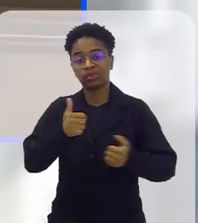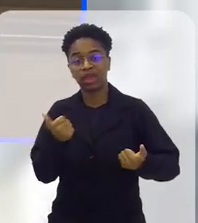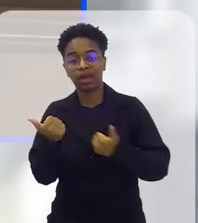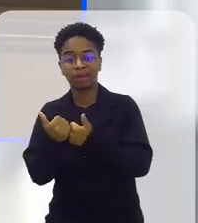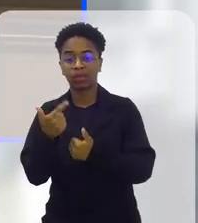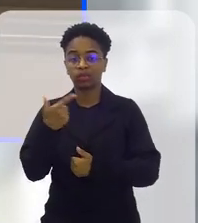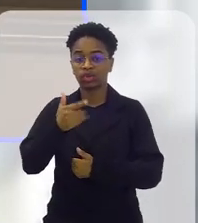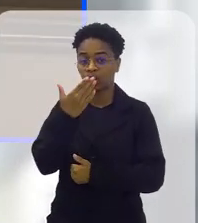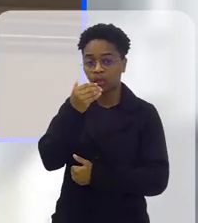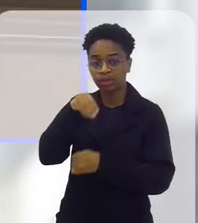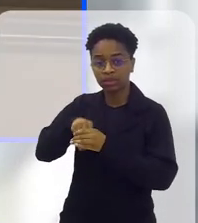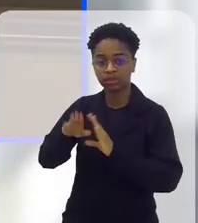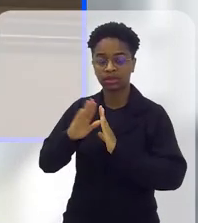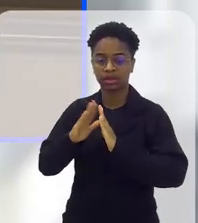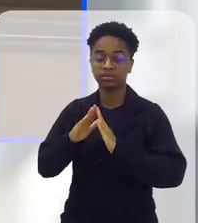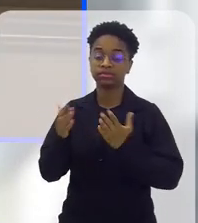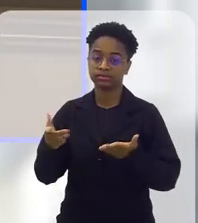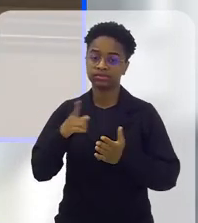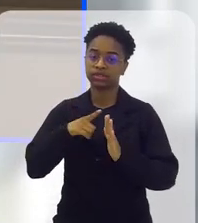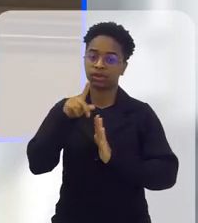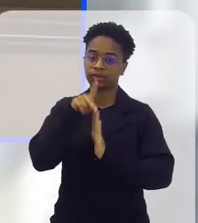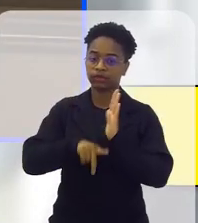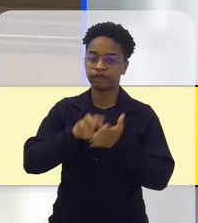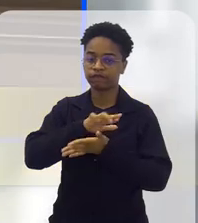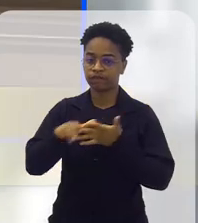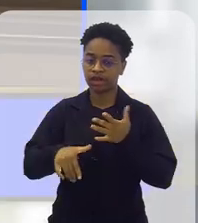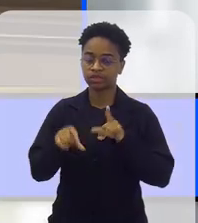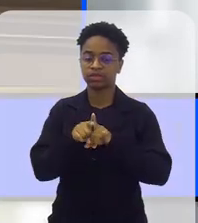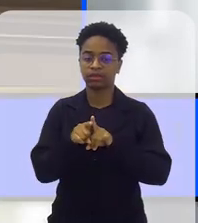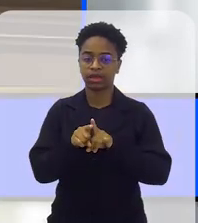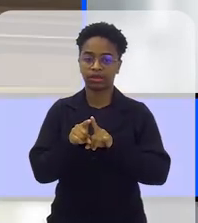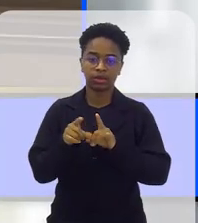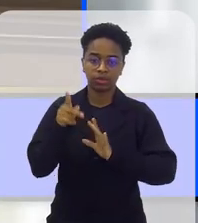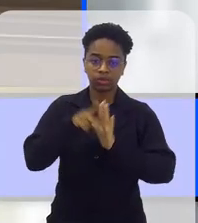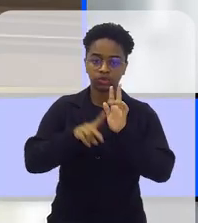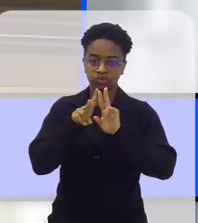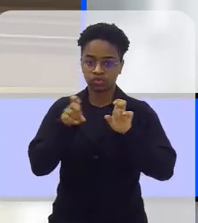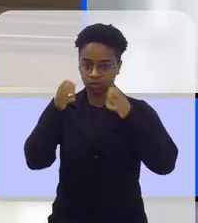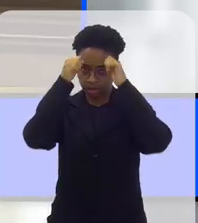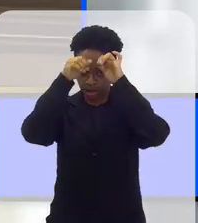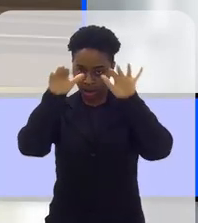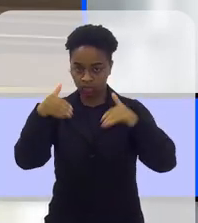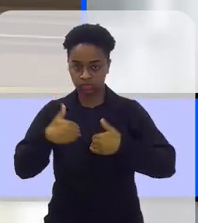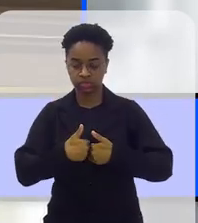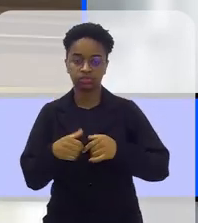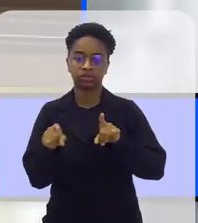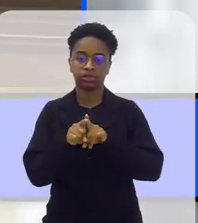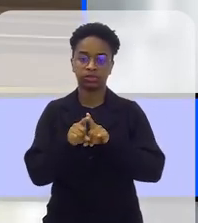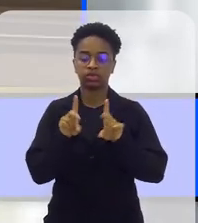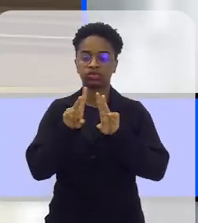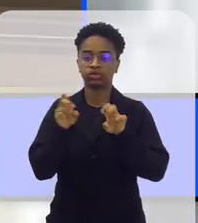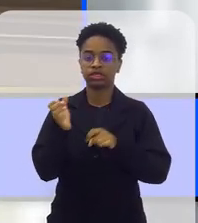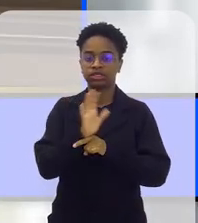tenho diversos projetos, eu tenho o projeto do autismo também, eu tenho o projeto do cinema,